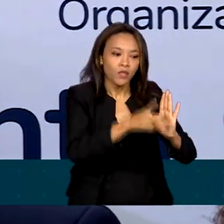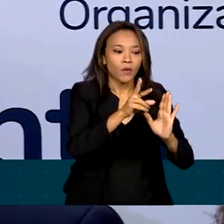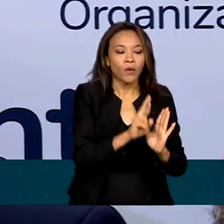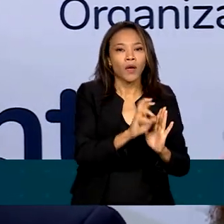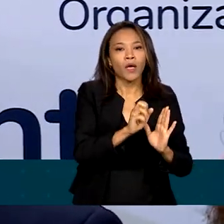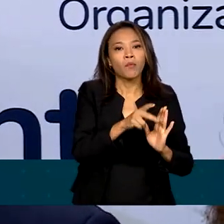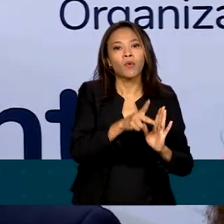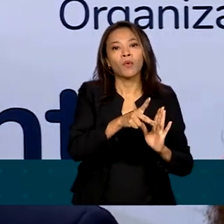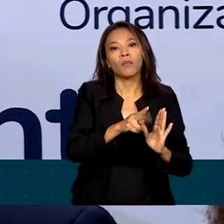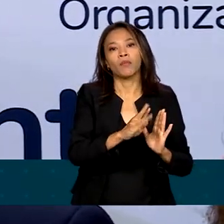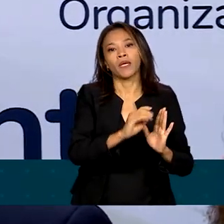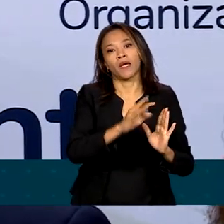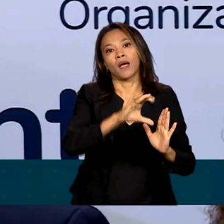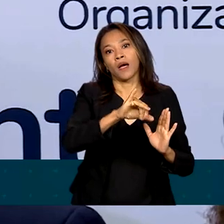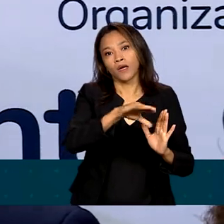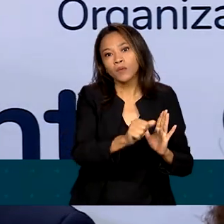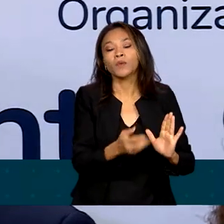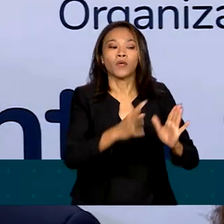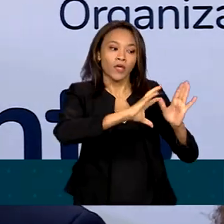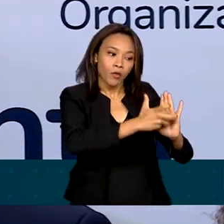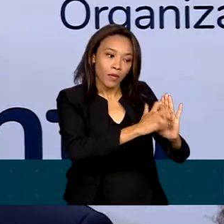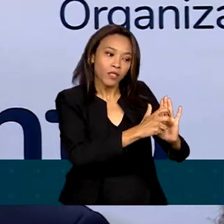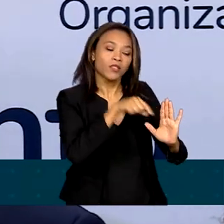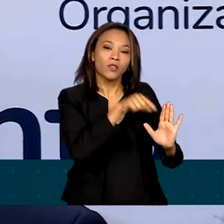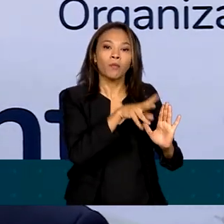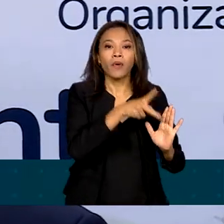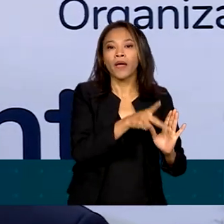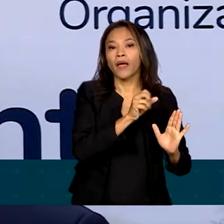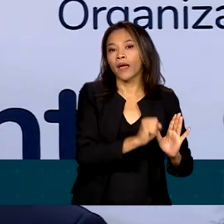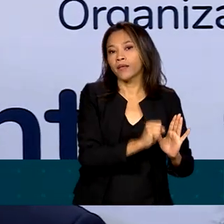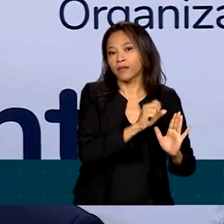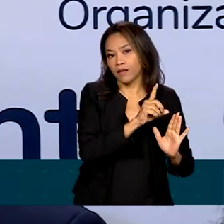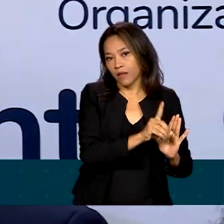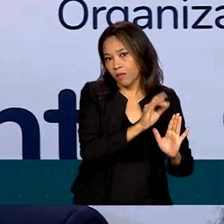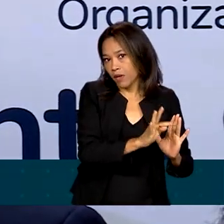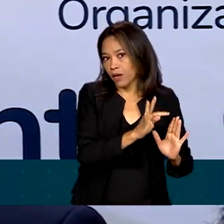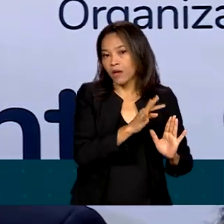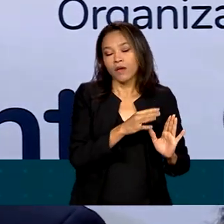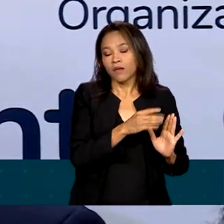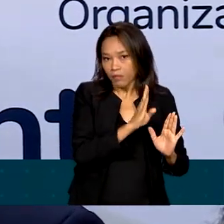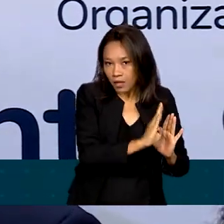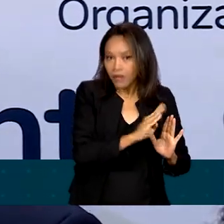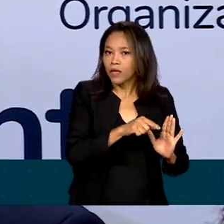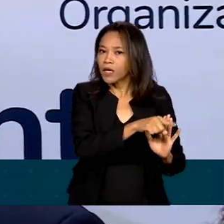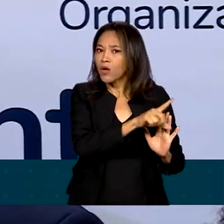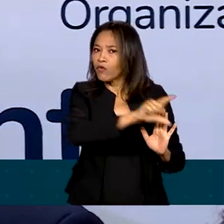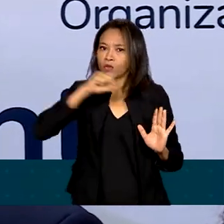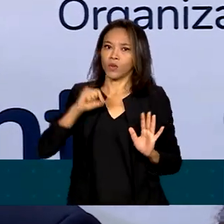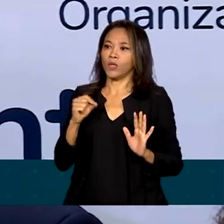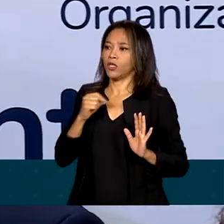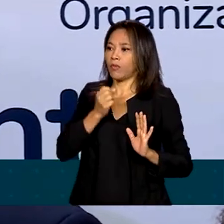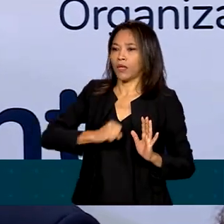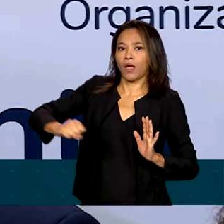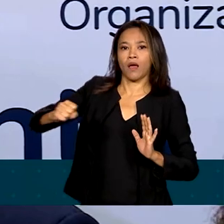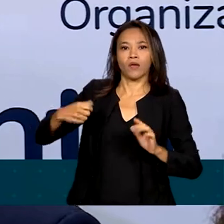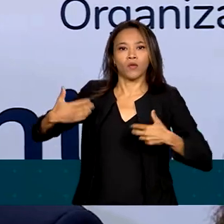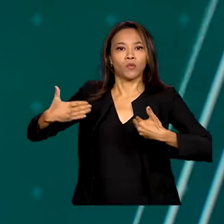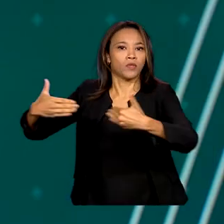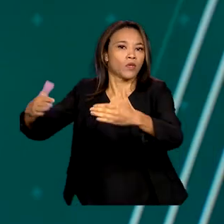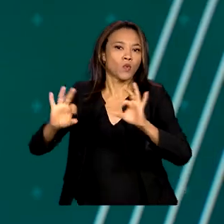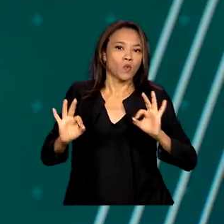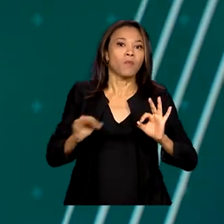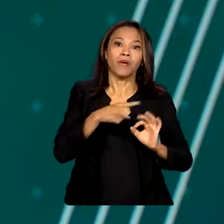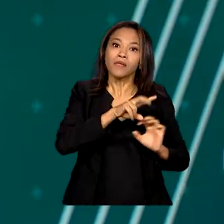partidos, com o PSDB que não se declaram, não indicaram quadros para o governo, mas que a gente sabe que esse um tema importante para o Brasil.